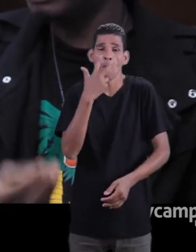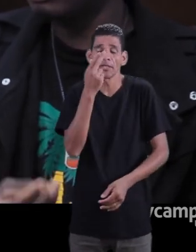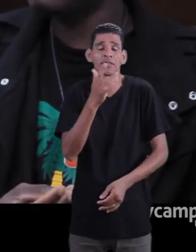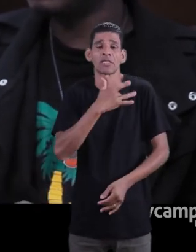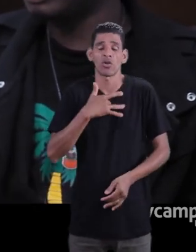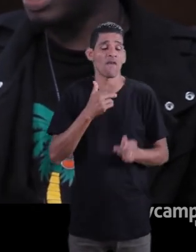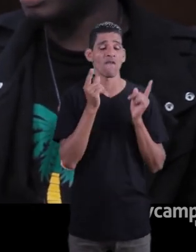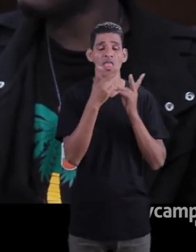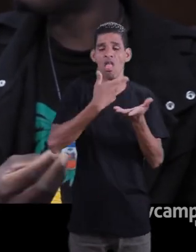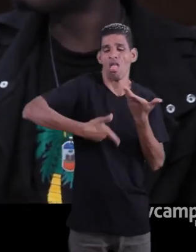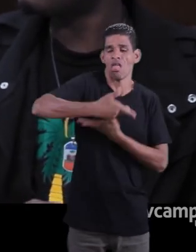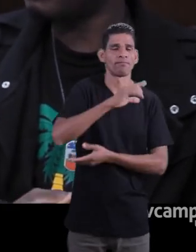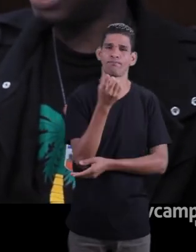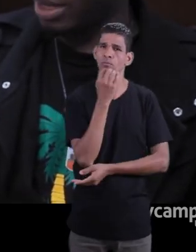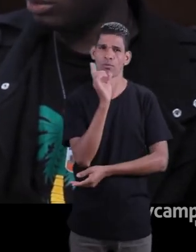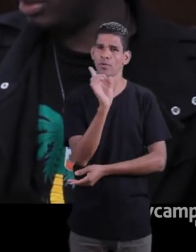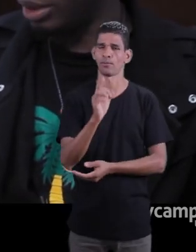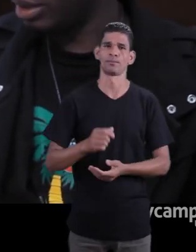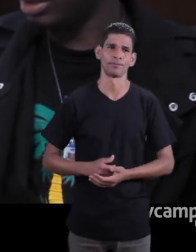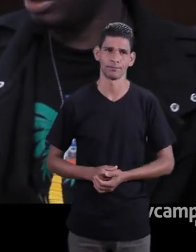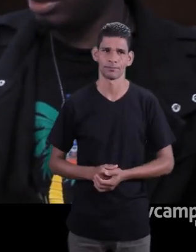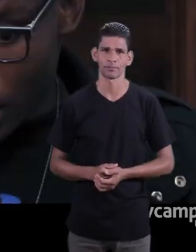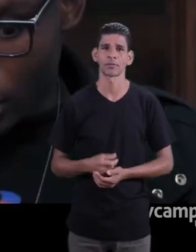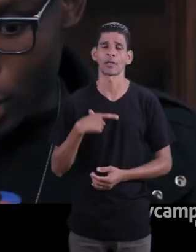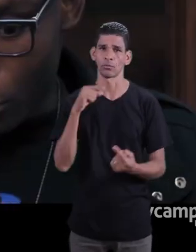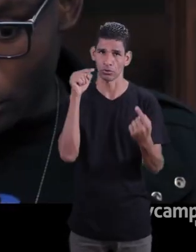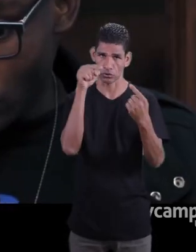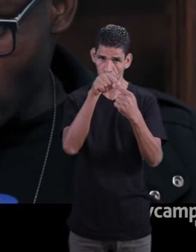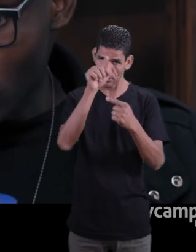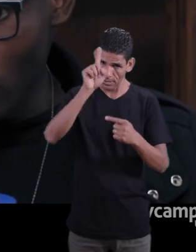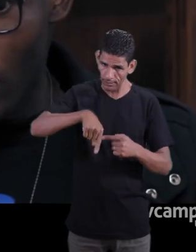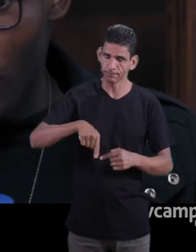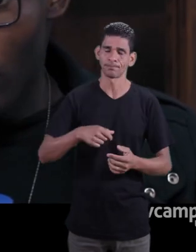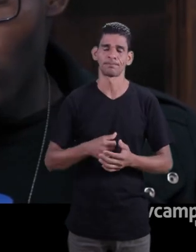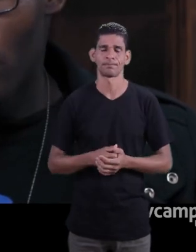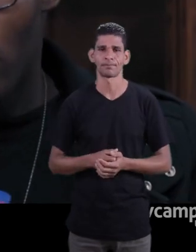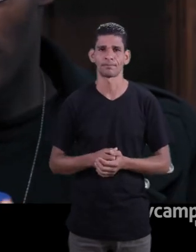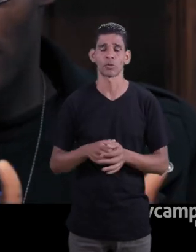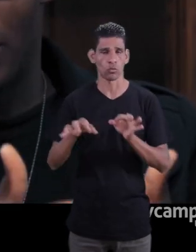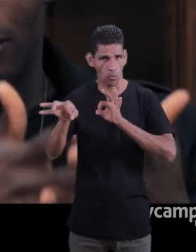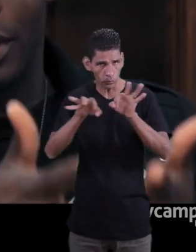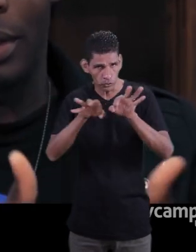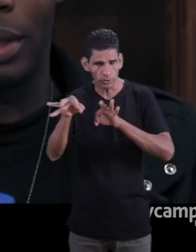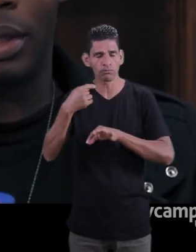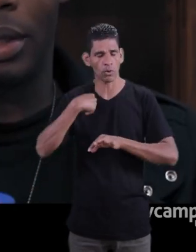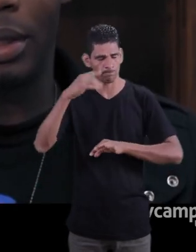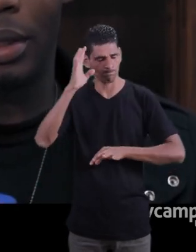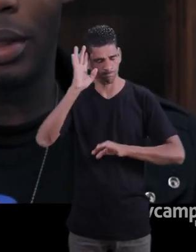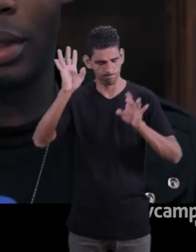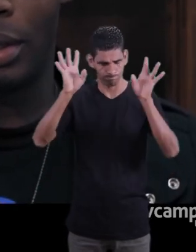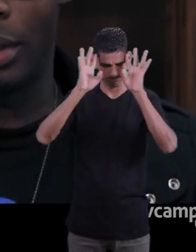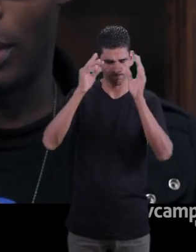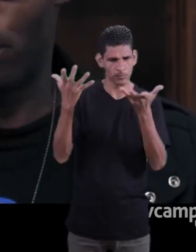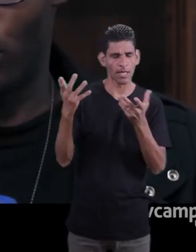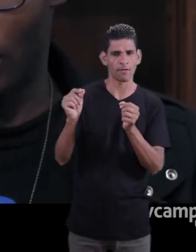não pode ser considerada como uma mercadoria. Então, um dos objetivos desse